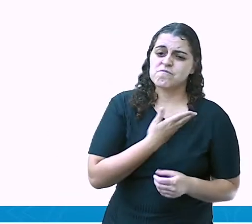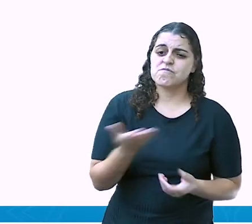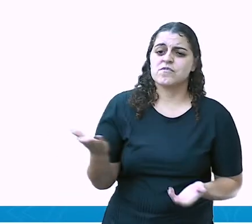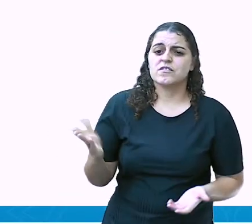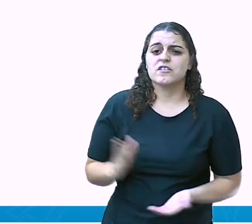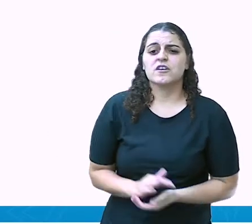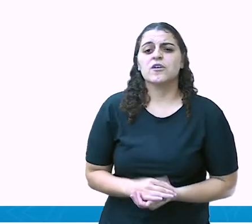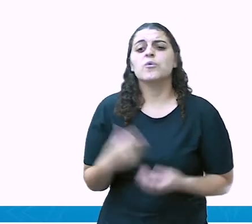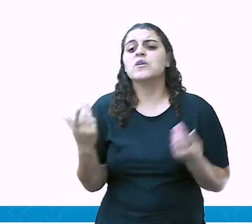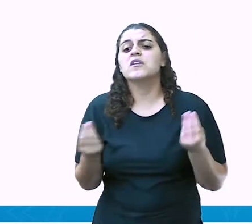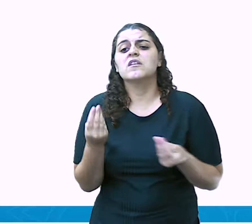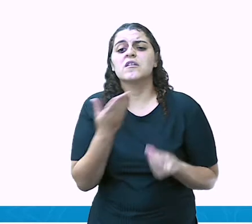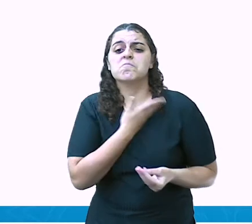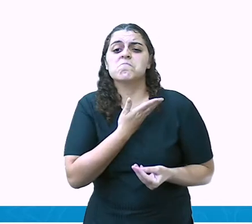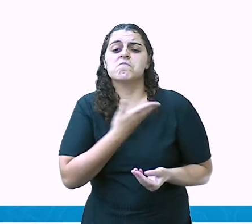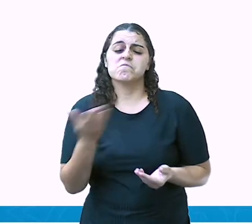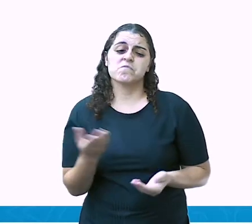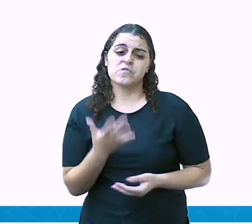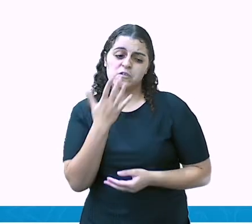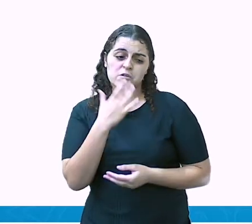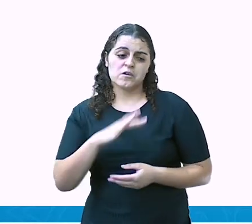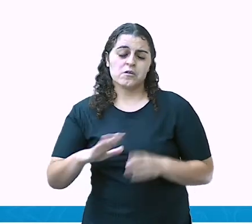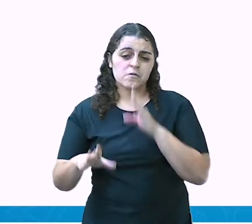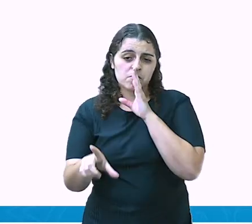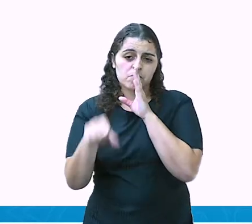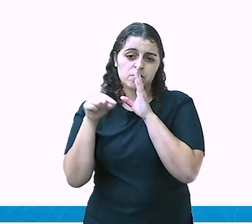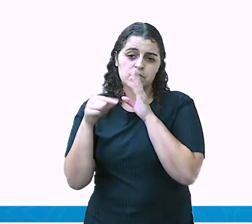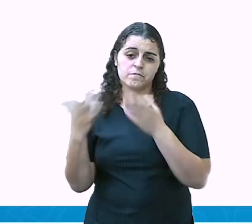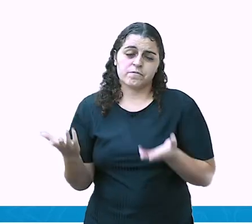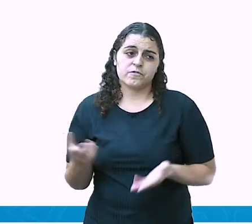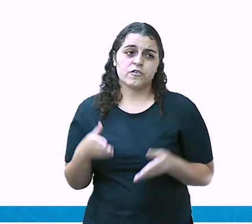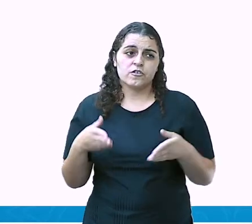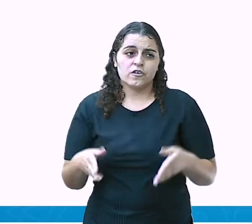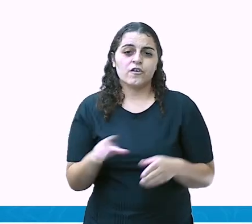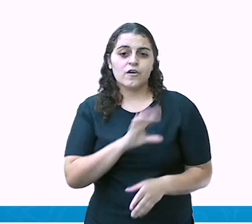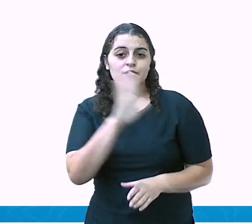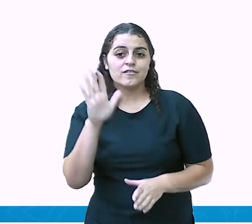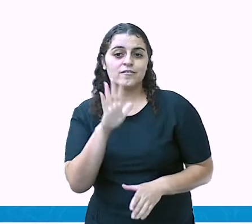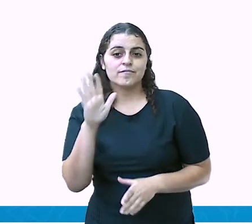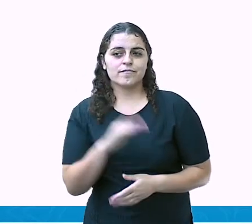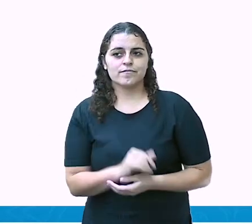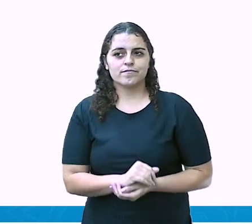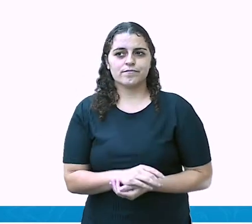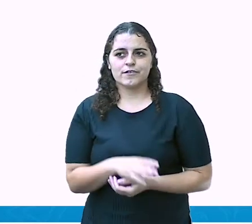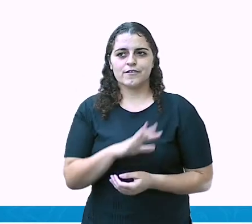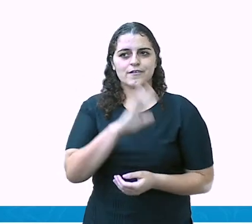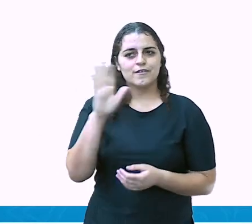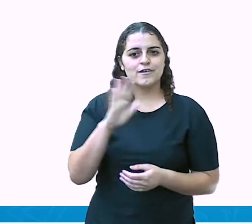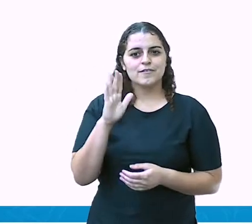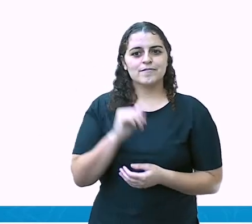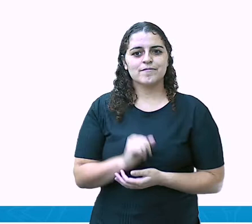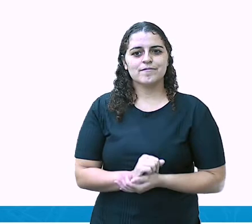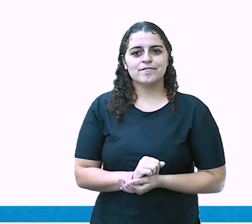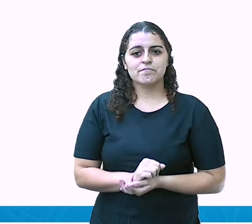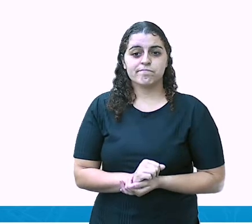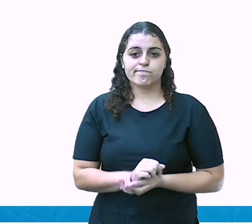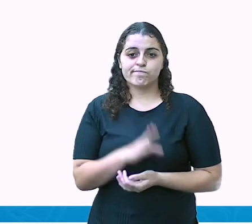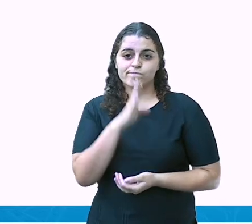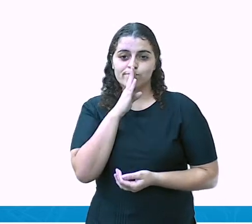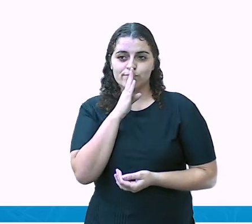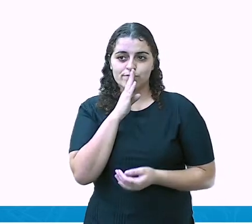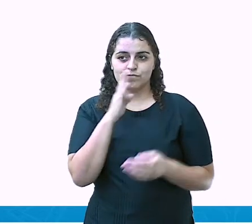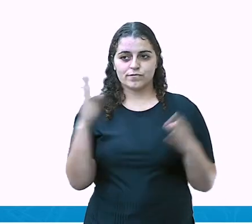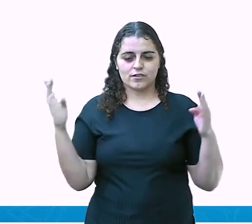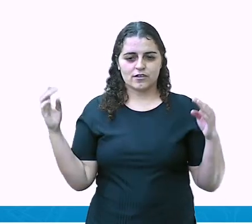O que é amizade? Você chegou na sala de aula e aí chega alguém e fala Oi! e você vem Oi! É aquela história da